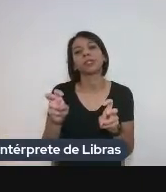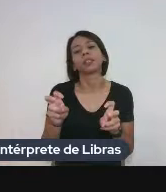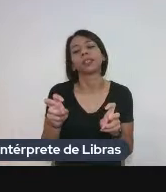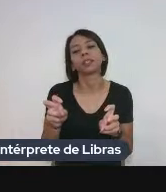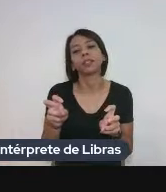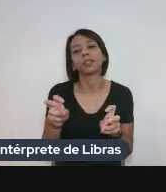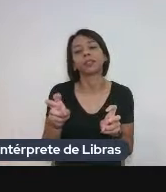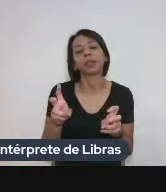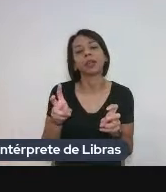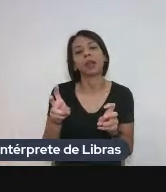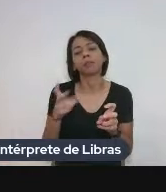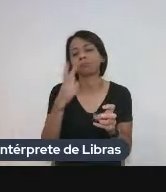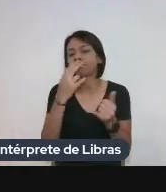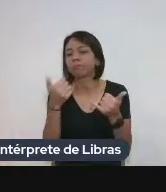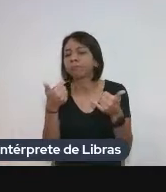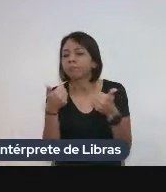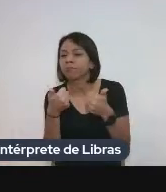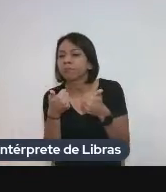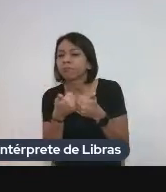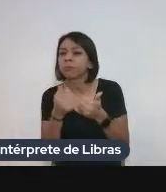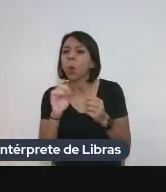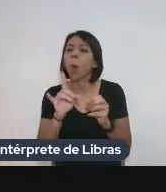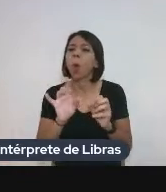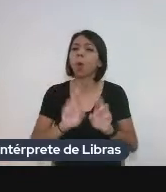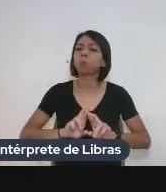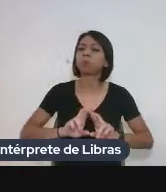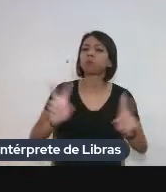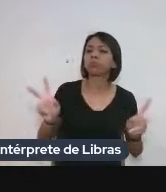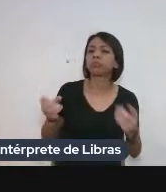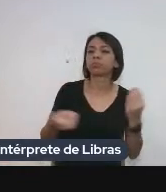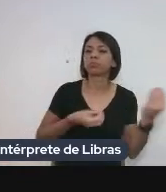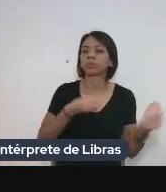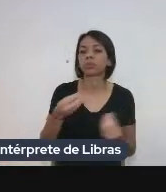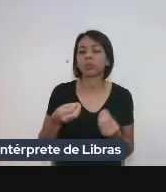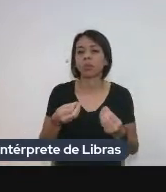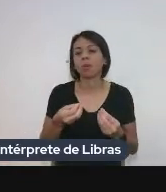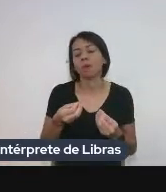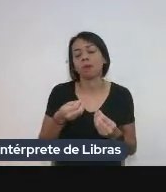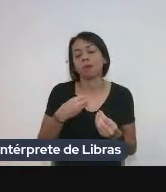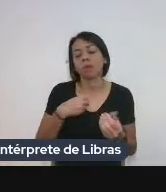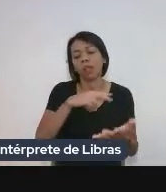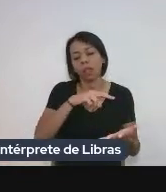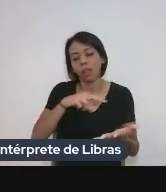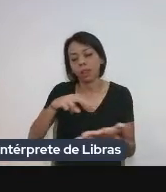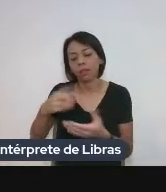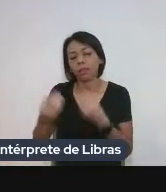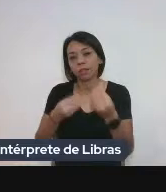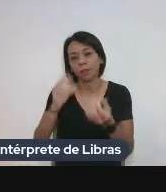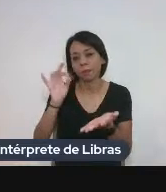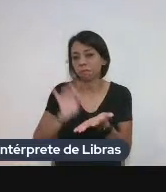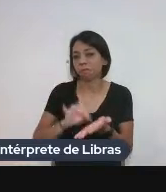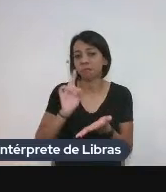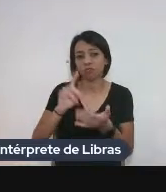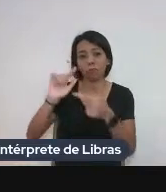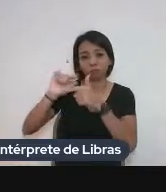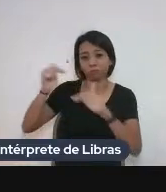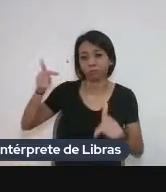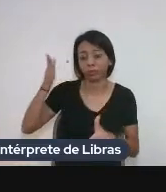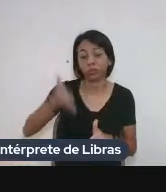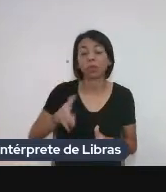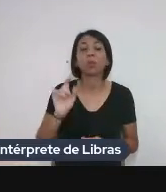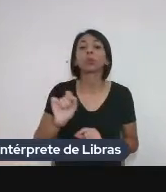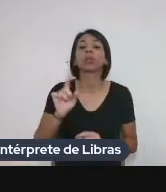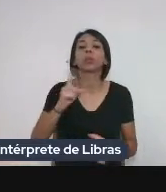a proximidade sobre o apartamento ou quebras numa tradição de leitura até então consolidada então nosso